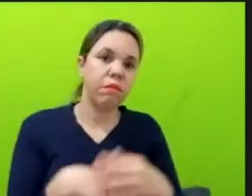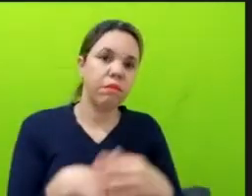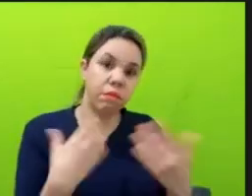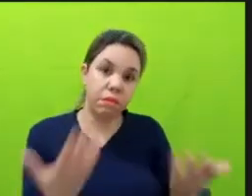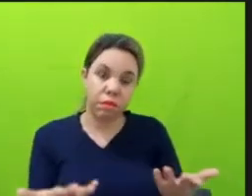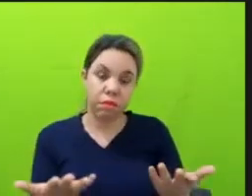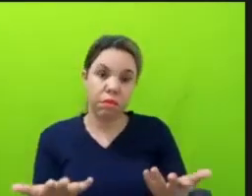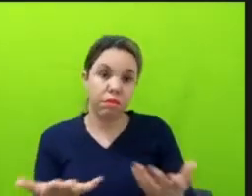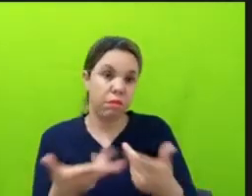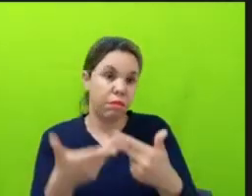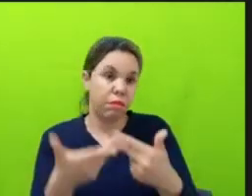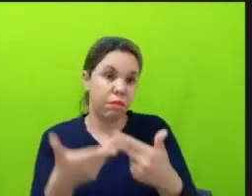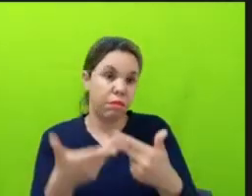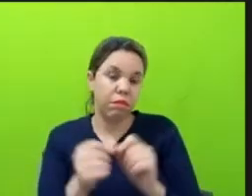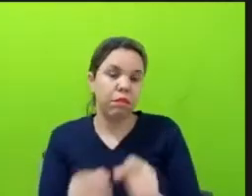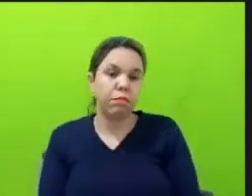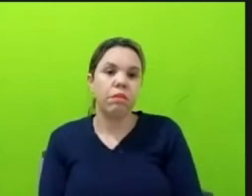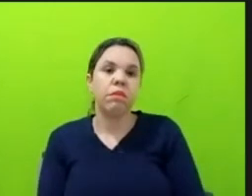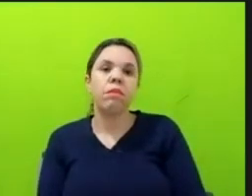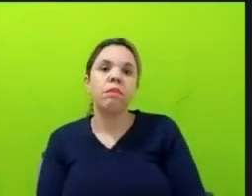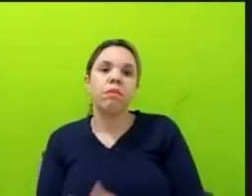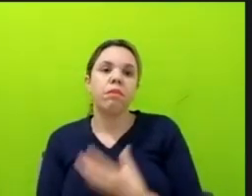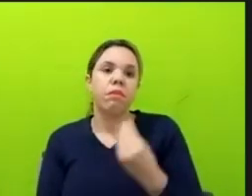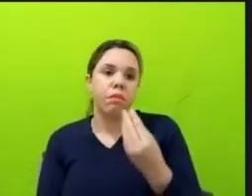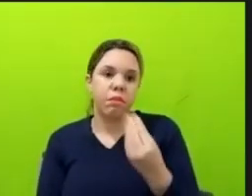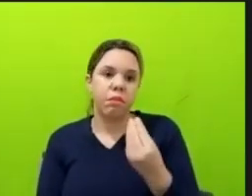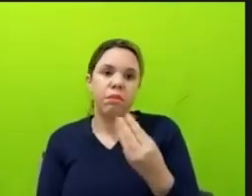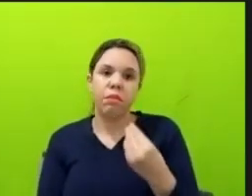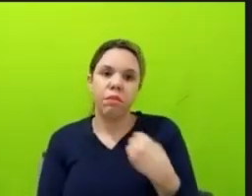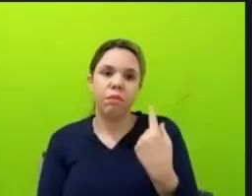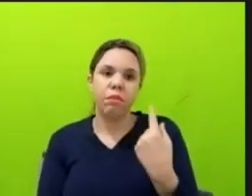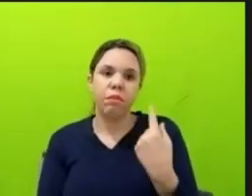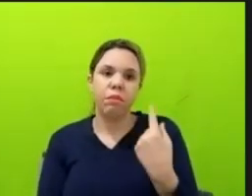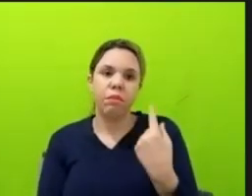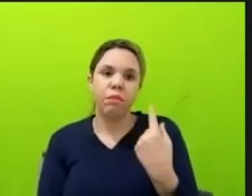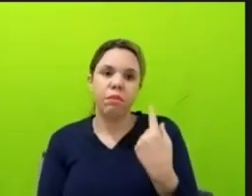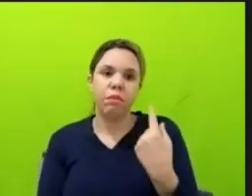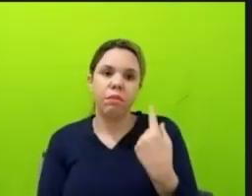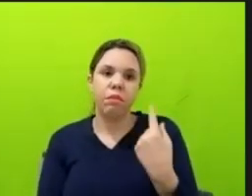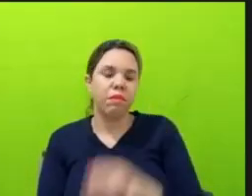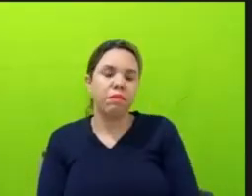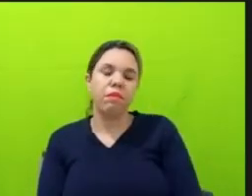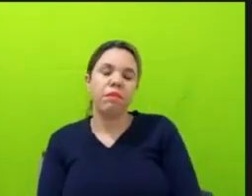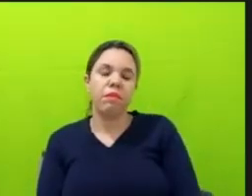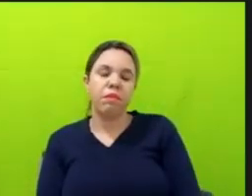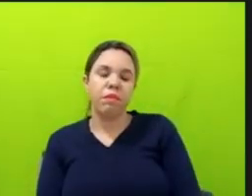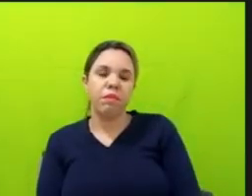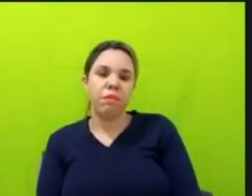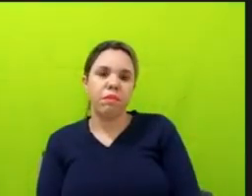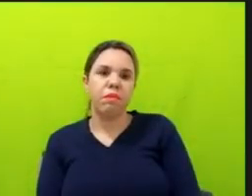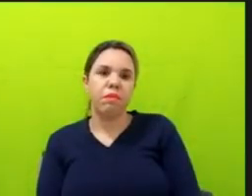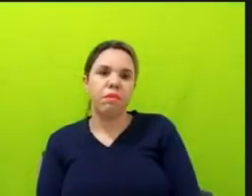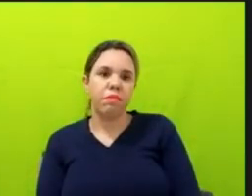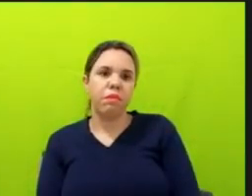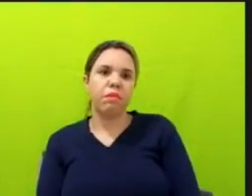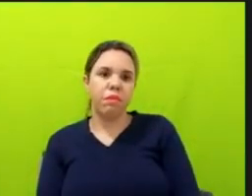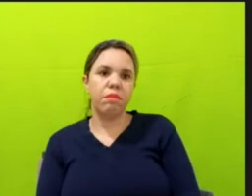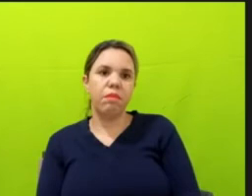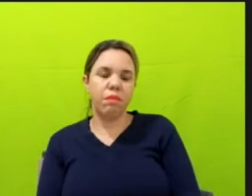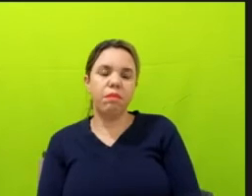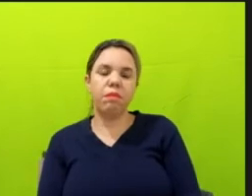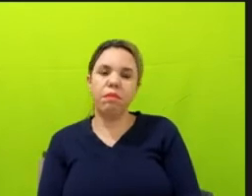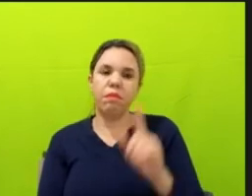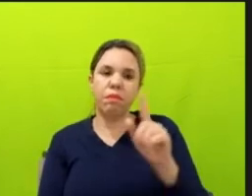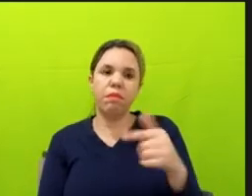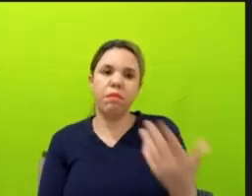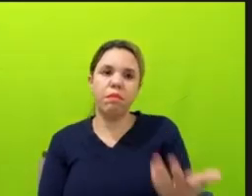assim, é muita. A gente tem que fazer uma mudança geral. Se é que a gente quer manter o meio ambiente do Brasil preservado, de fato, e a